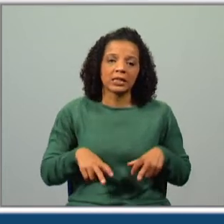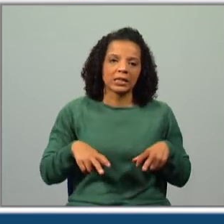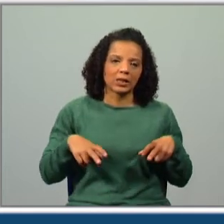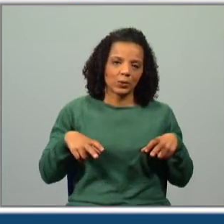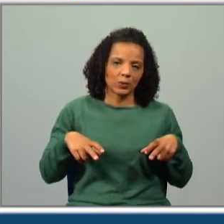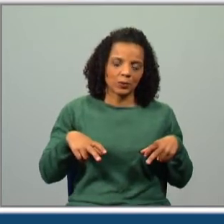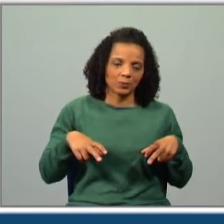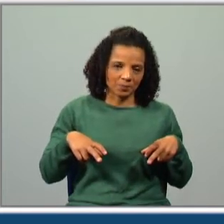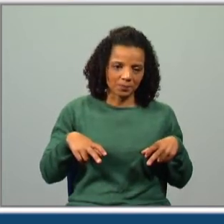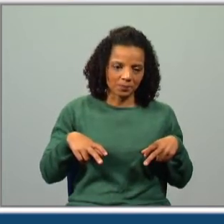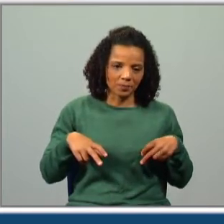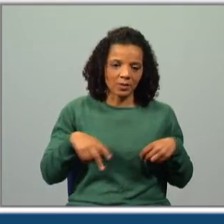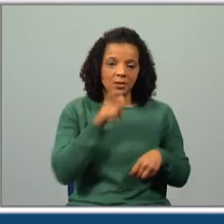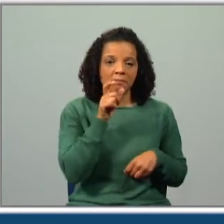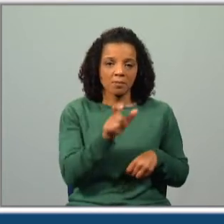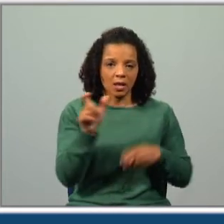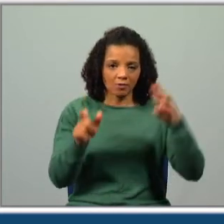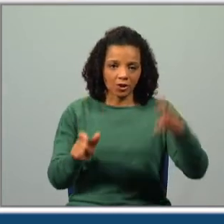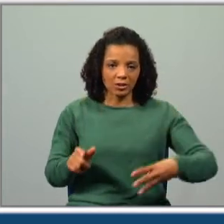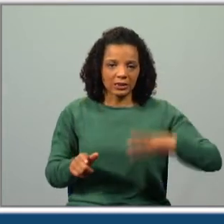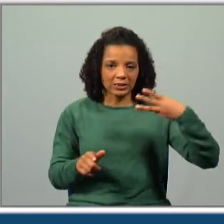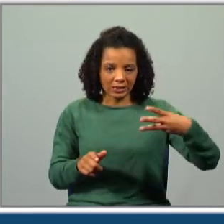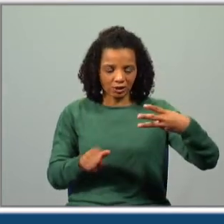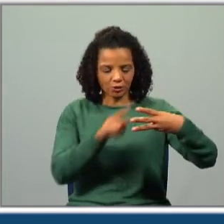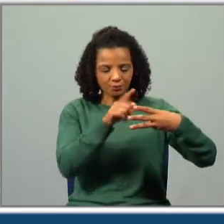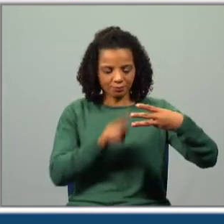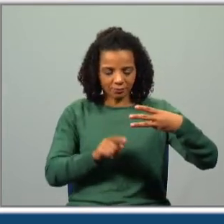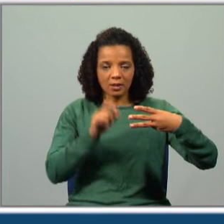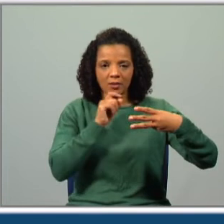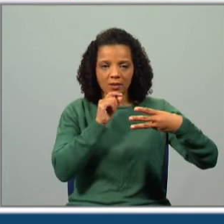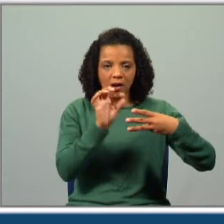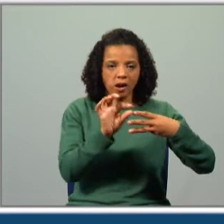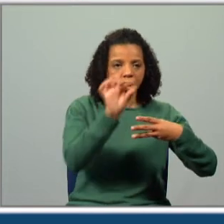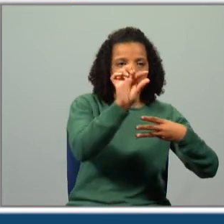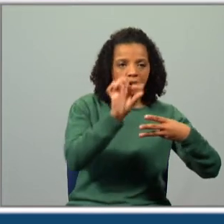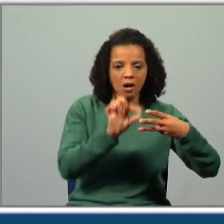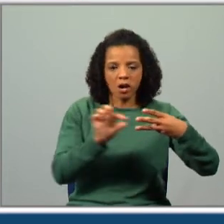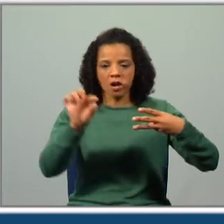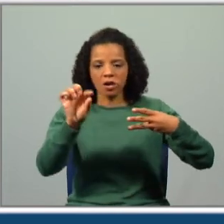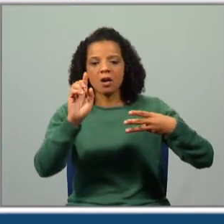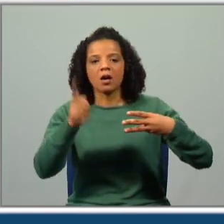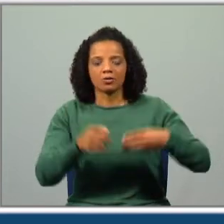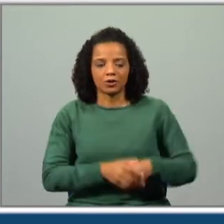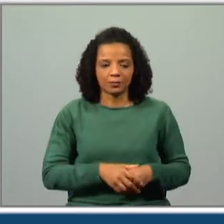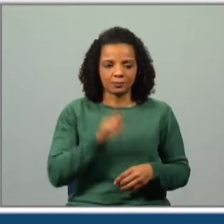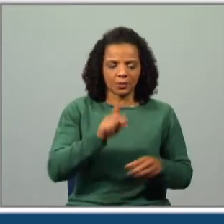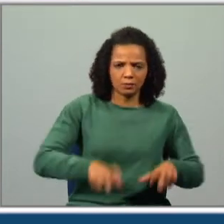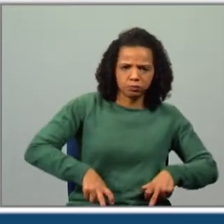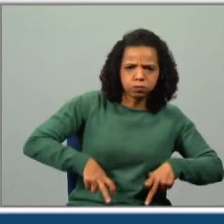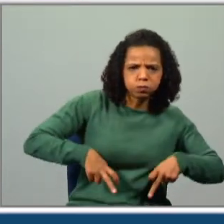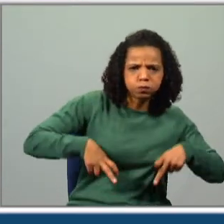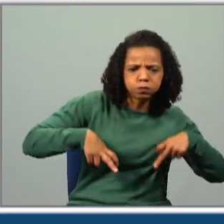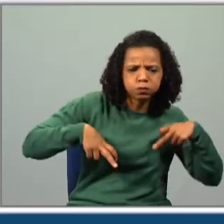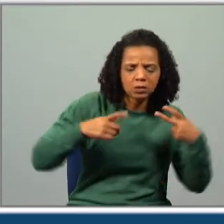E as três palavras que temos para completar estes três espaços são riquíssimo,